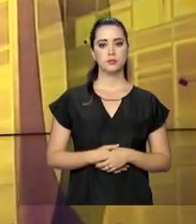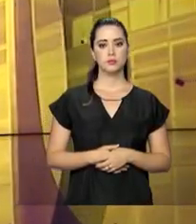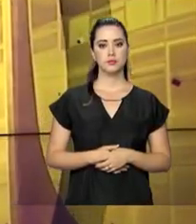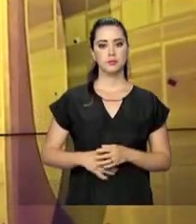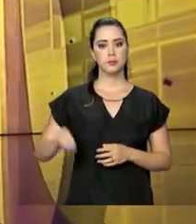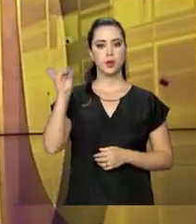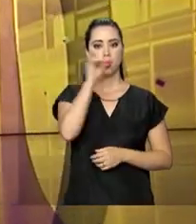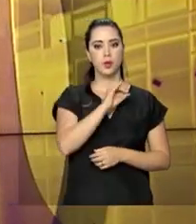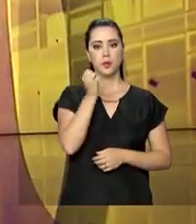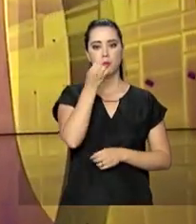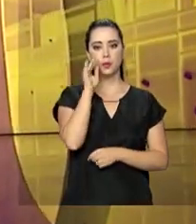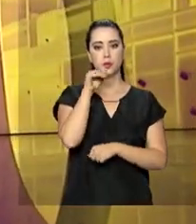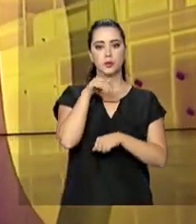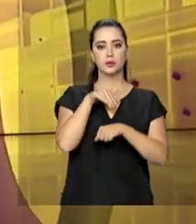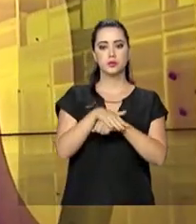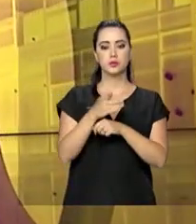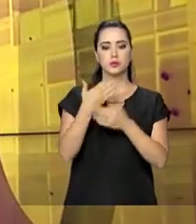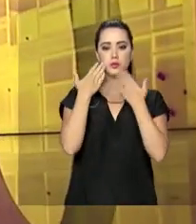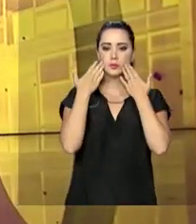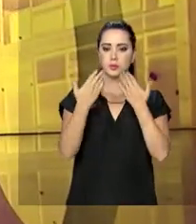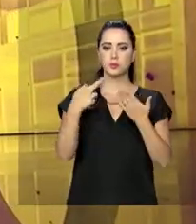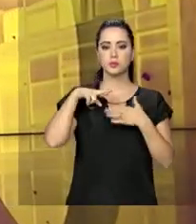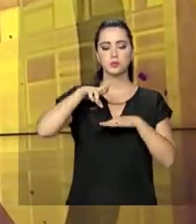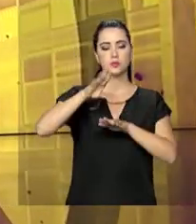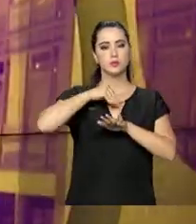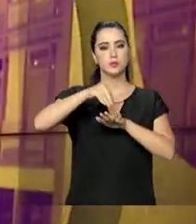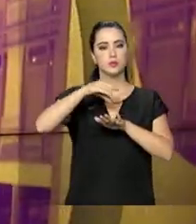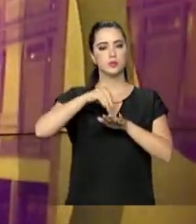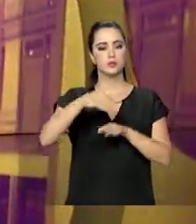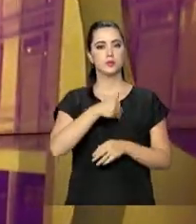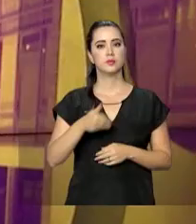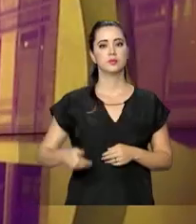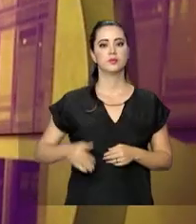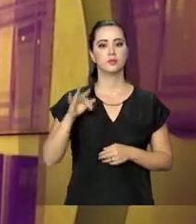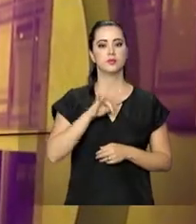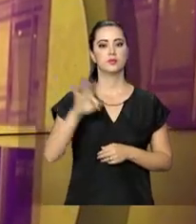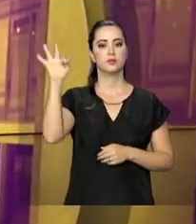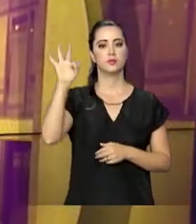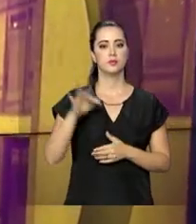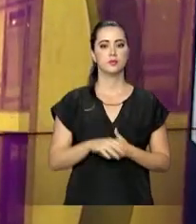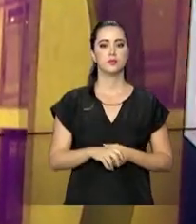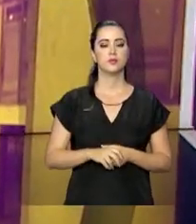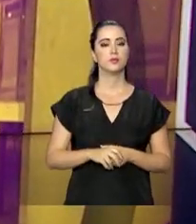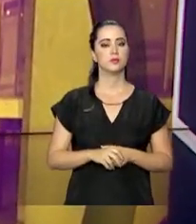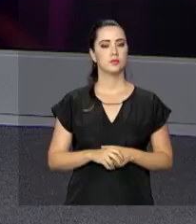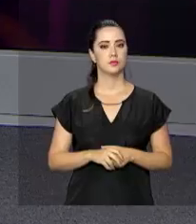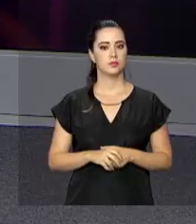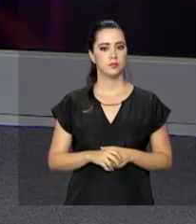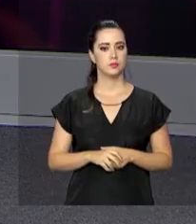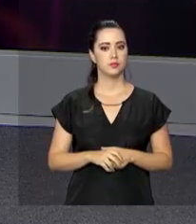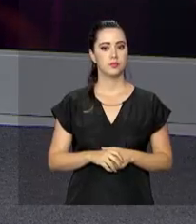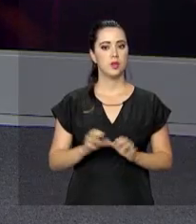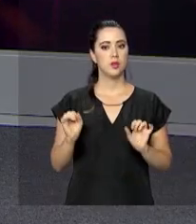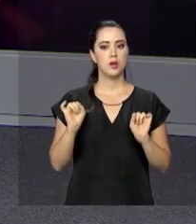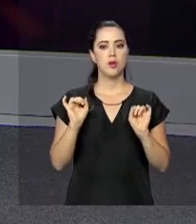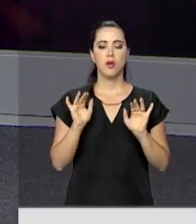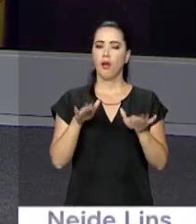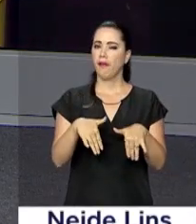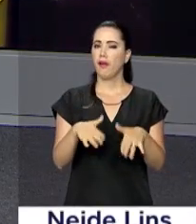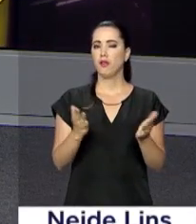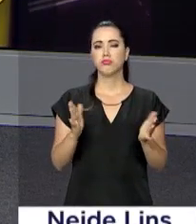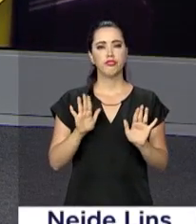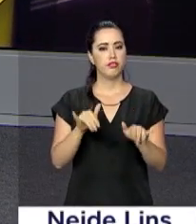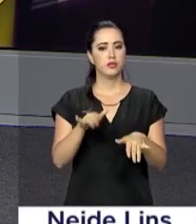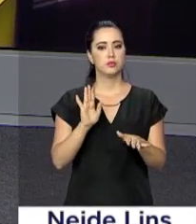Olá, boa noite. No ar mais uma edição do Repórter NBR com as notícias do governo federal. Terminou há pouco no